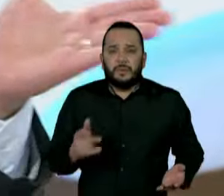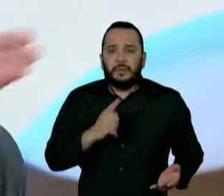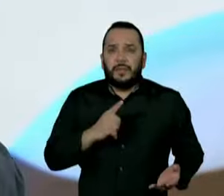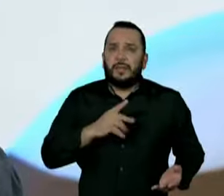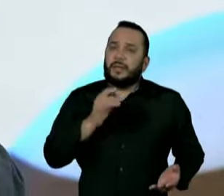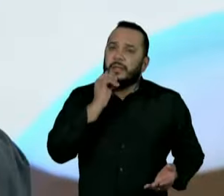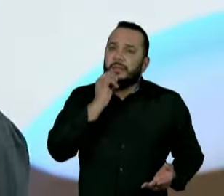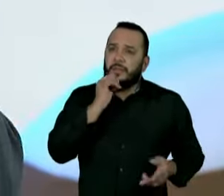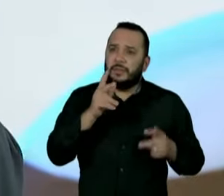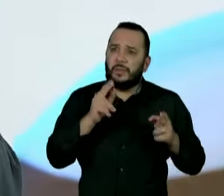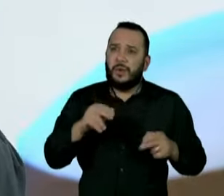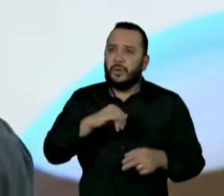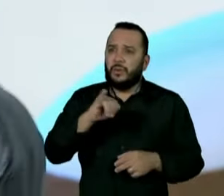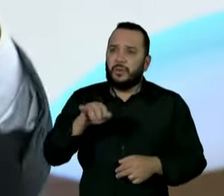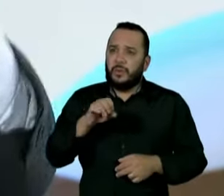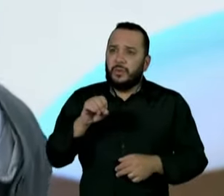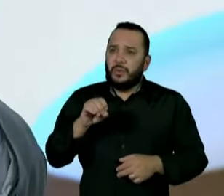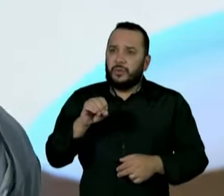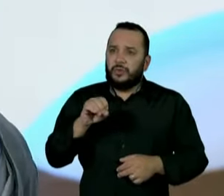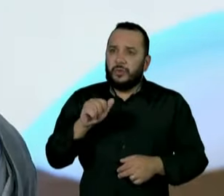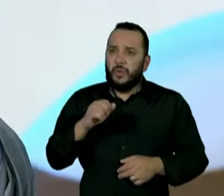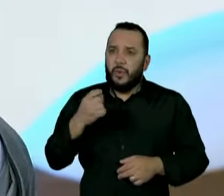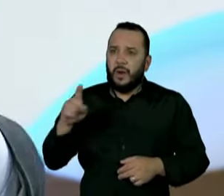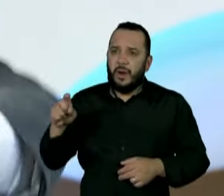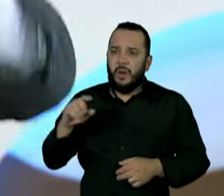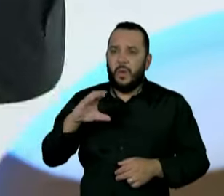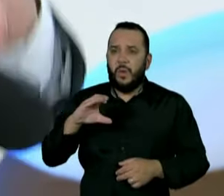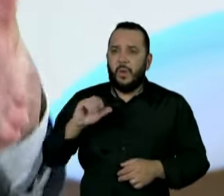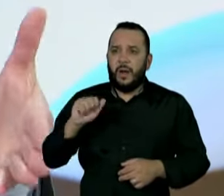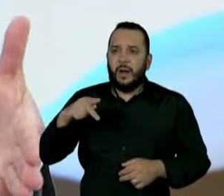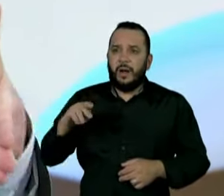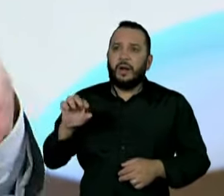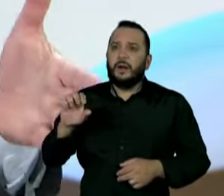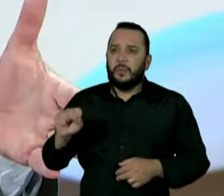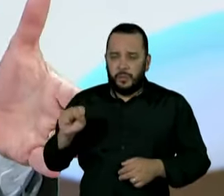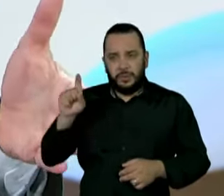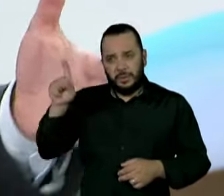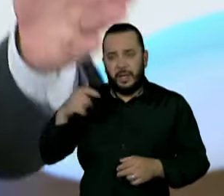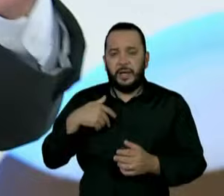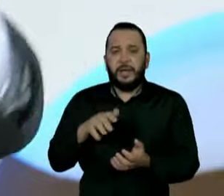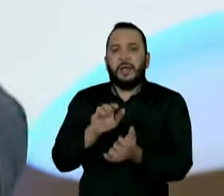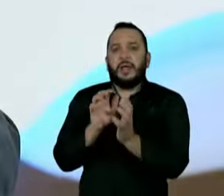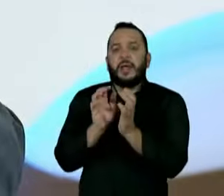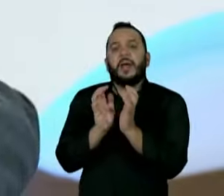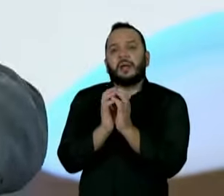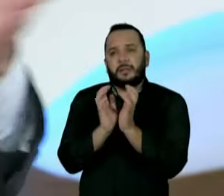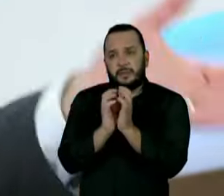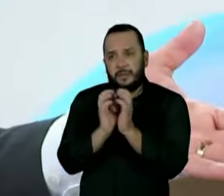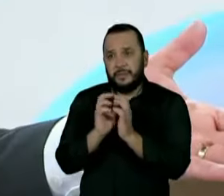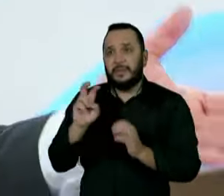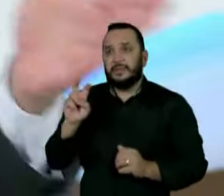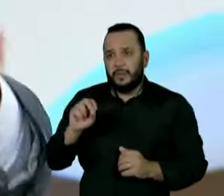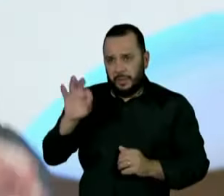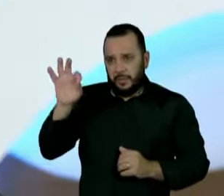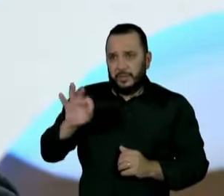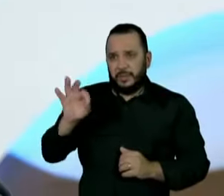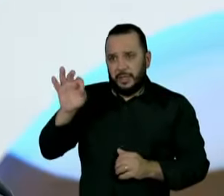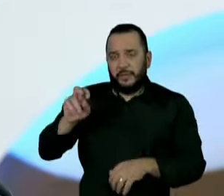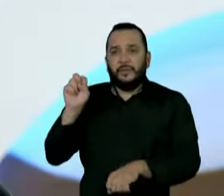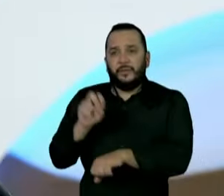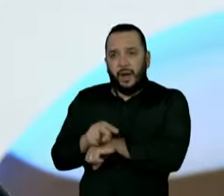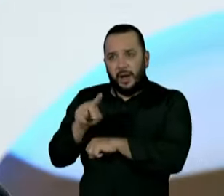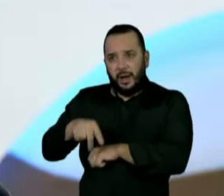mais recente, que é o do João Campos, lá em Recife, que é prefeito do meu partido, metade das vagas dos secretários são de mulheres, metade de homens. Foi uma,